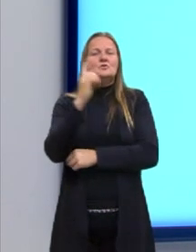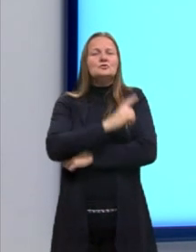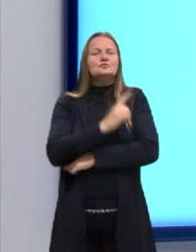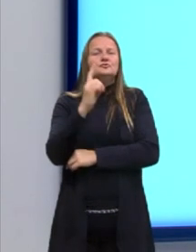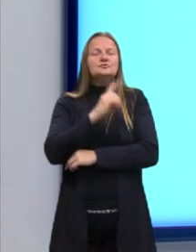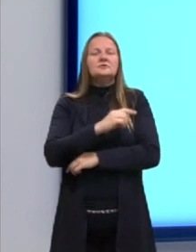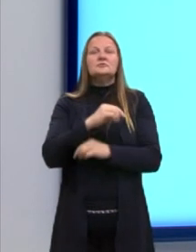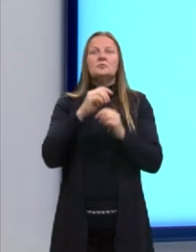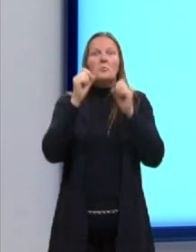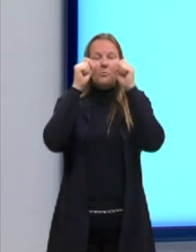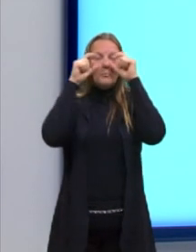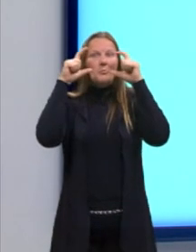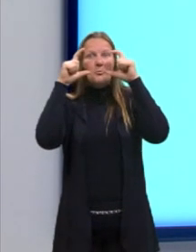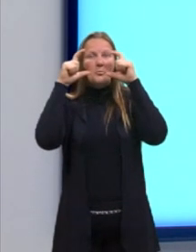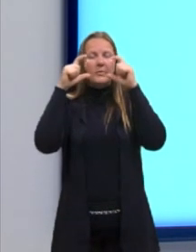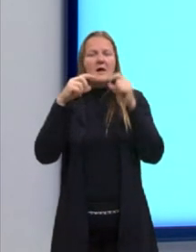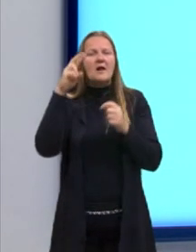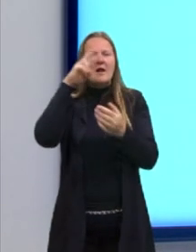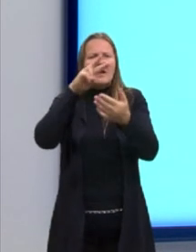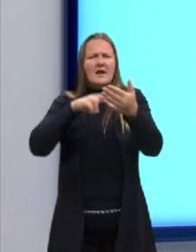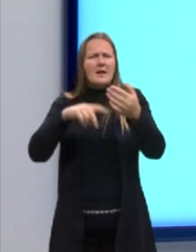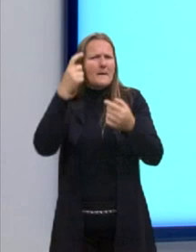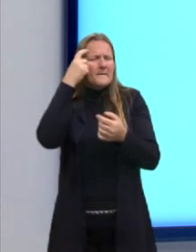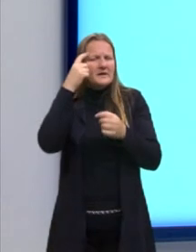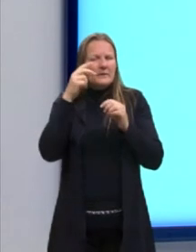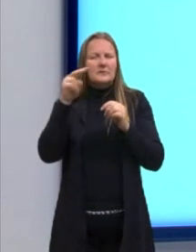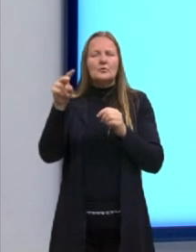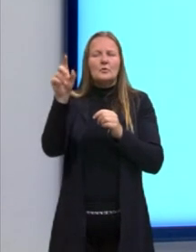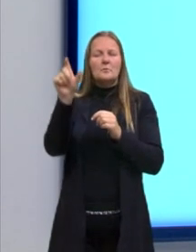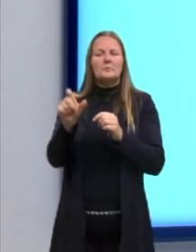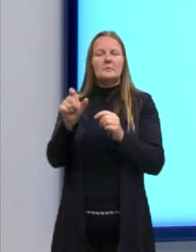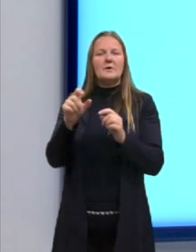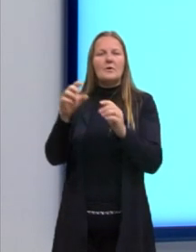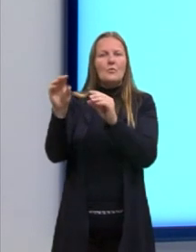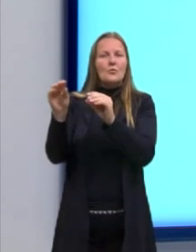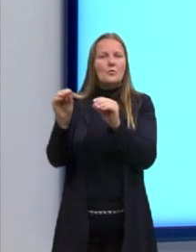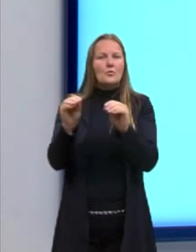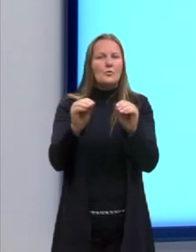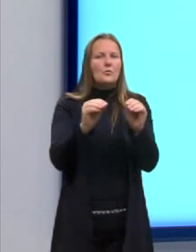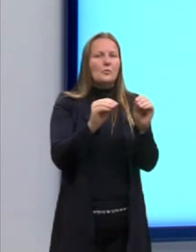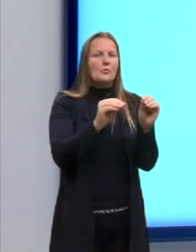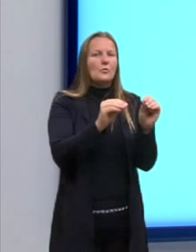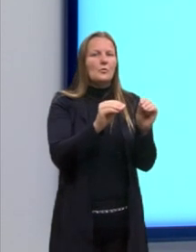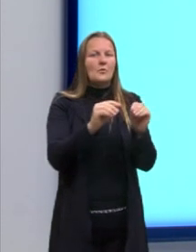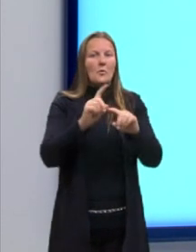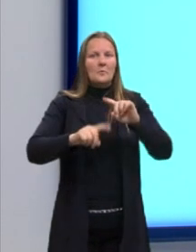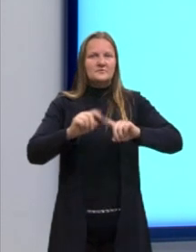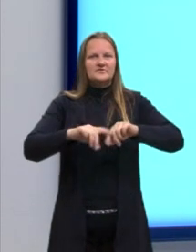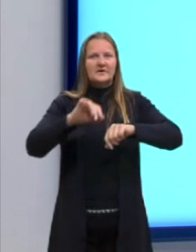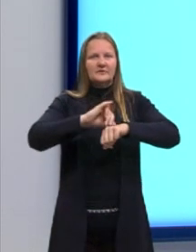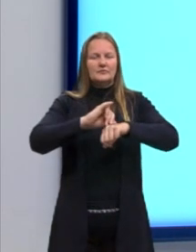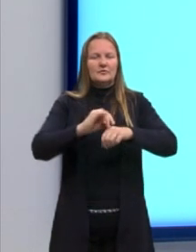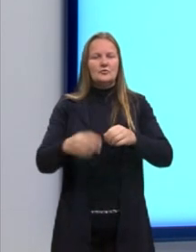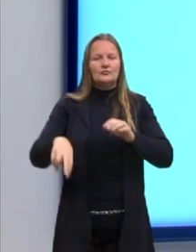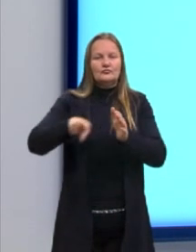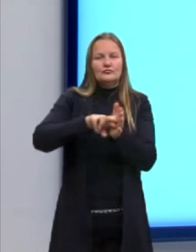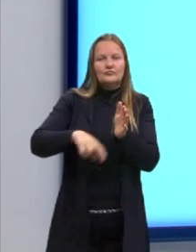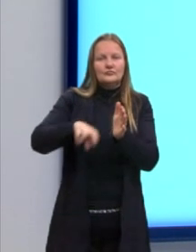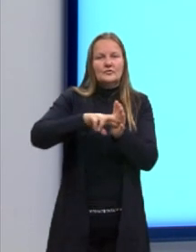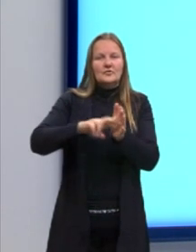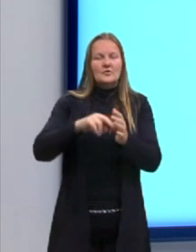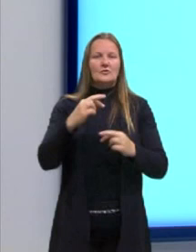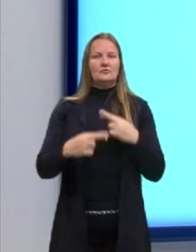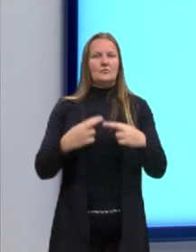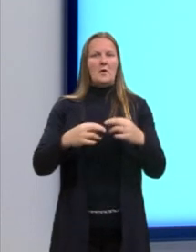dormir, ler pensamentos, mover objetos à distância e se reconstruir de acordo com a necessidade. Parecem